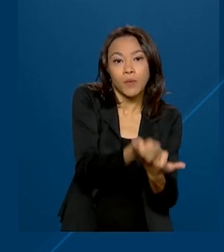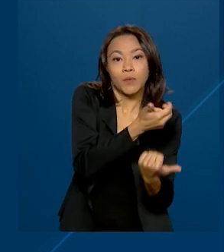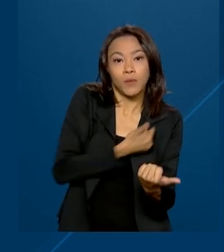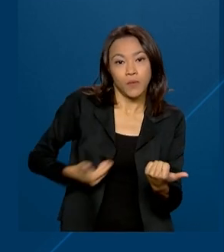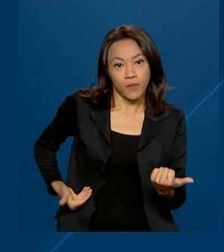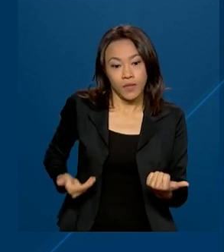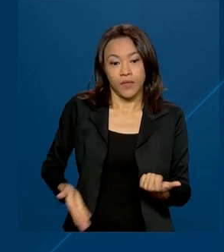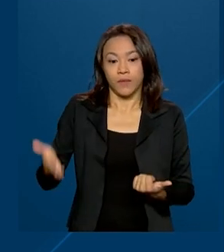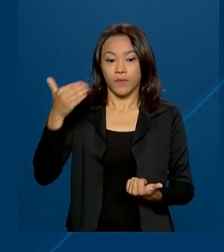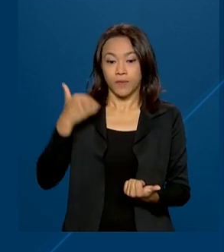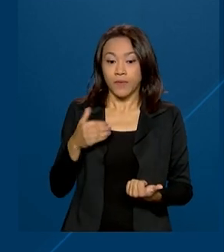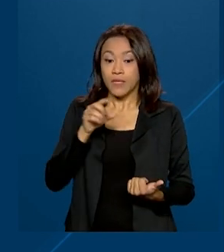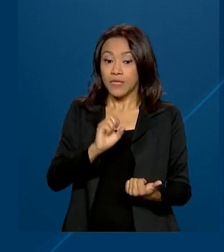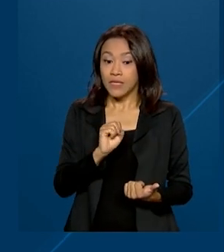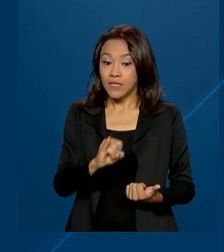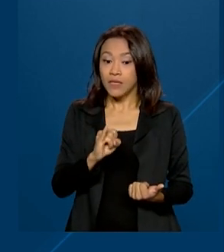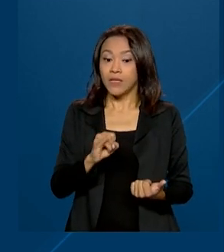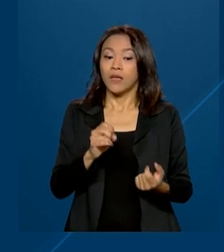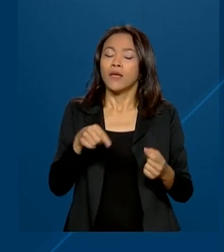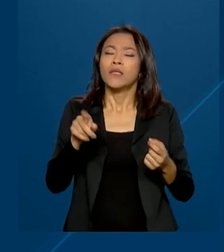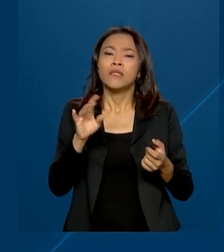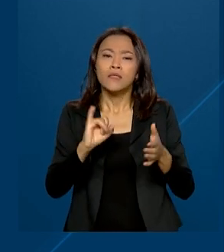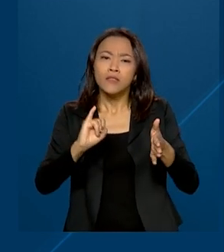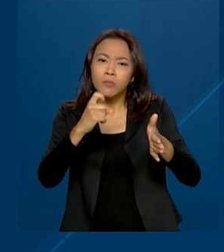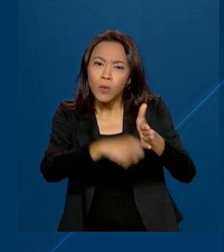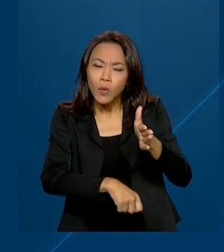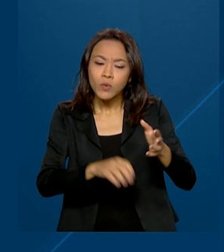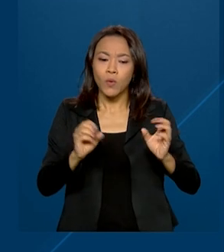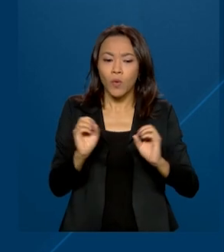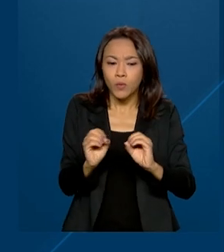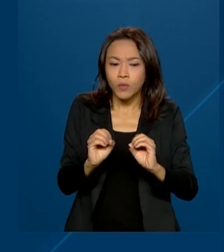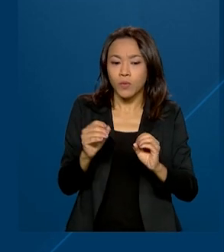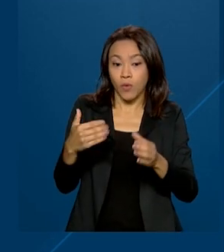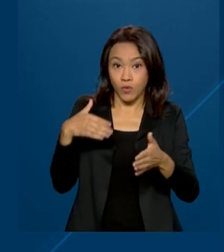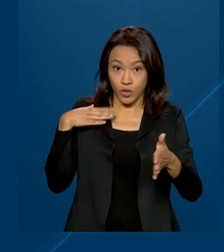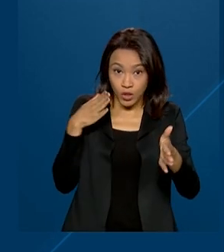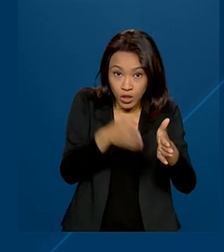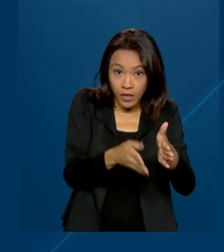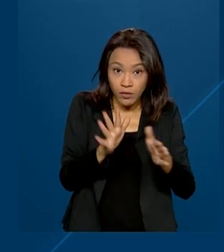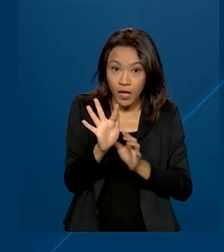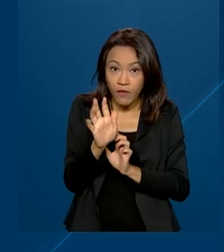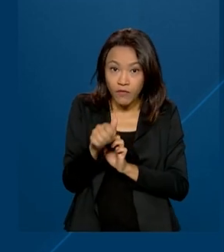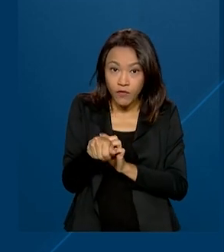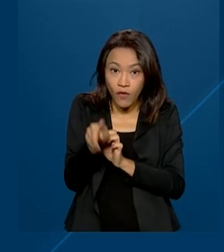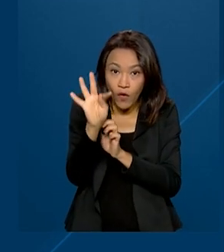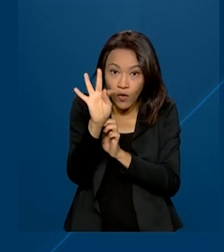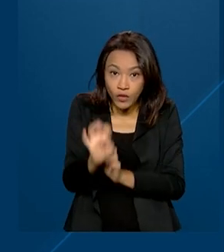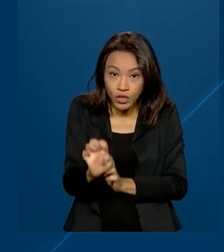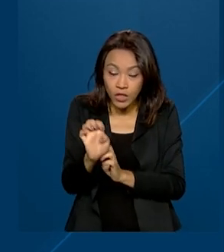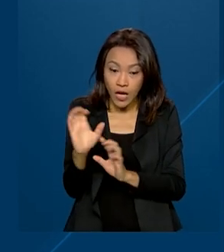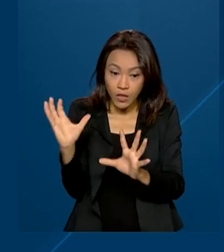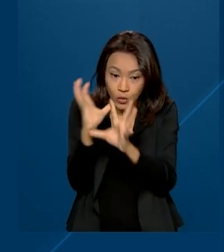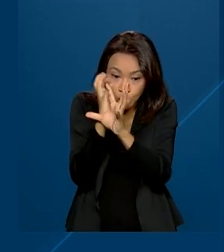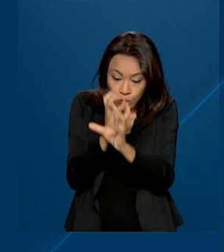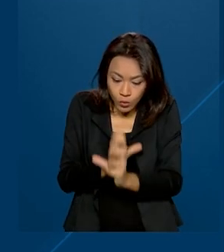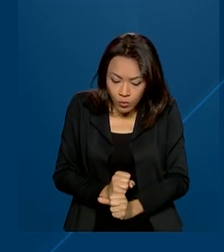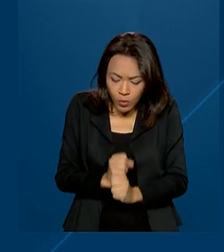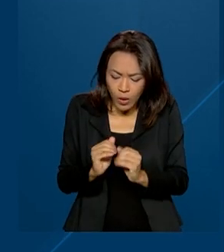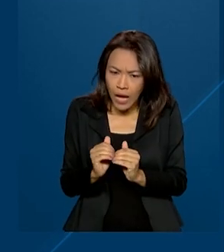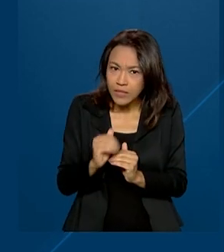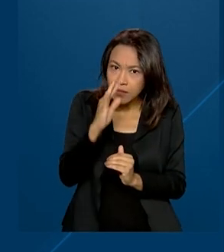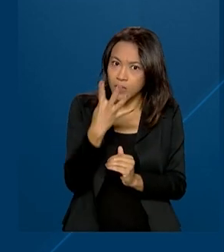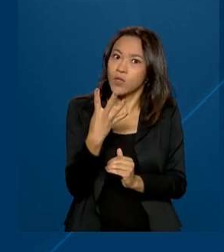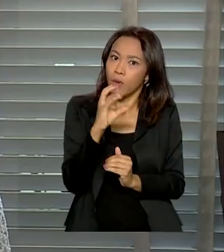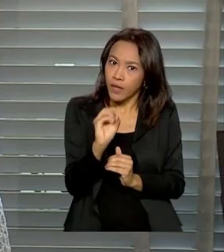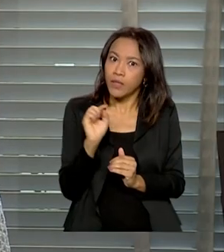isentos, não tributáveis ou tributados exclusivamente na fonte, cuja soma foi superior a R$ 40